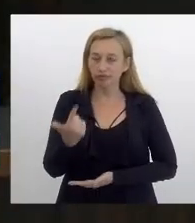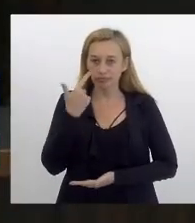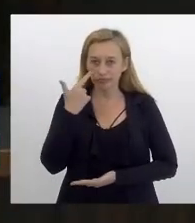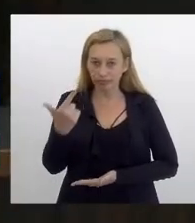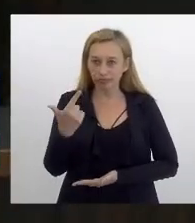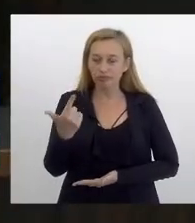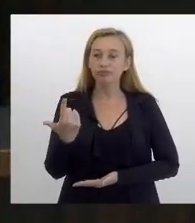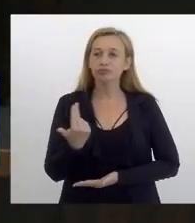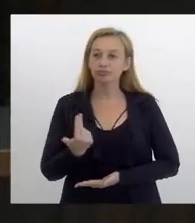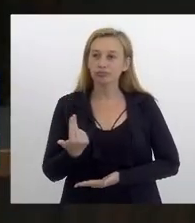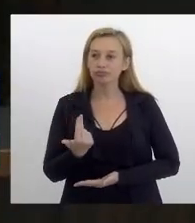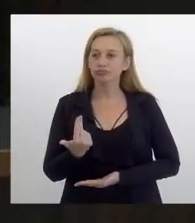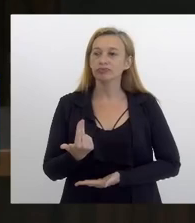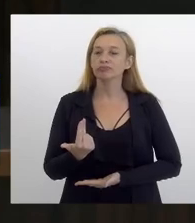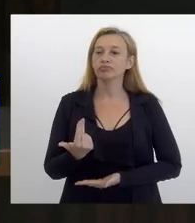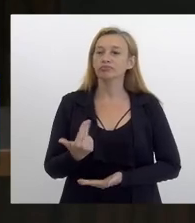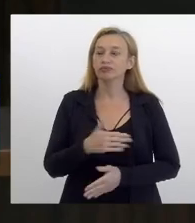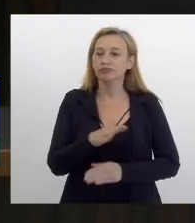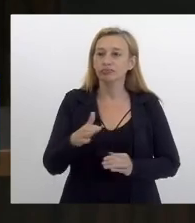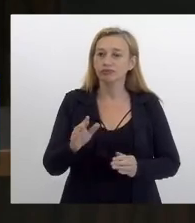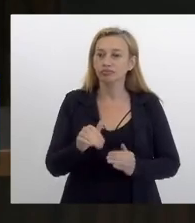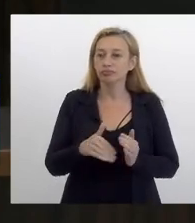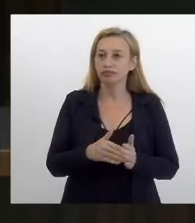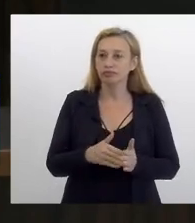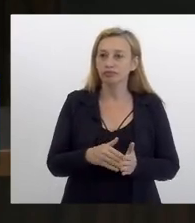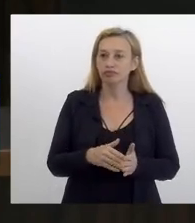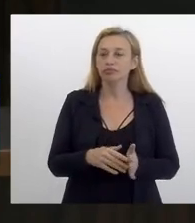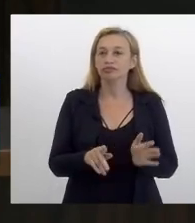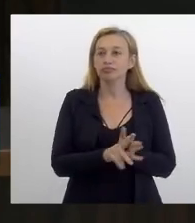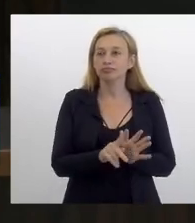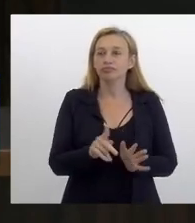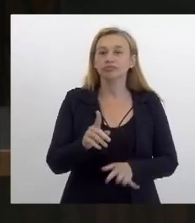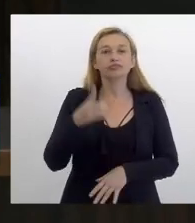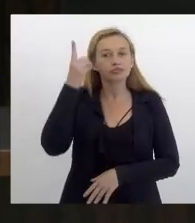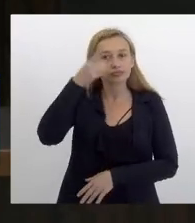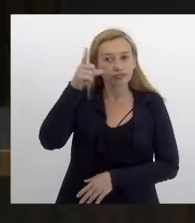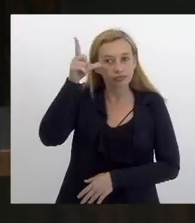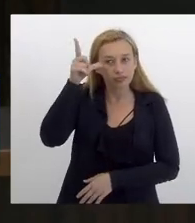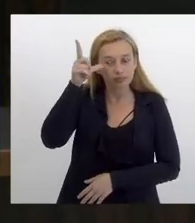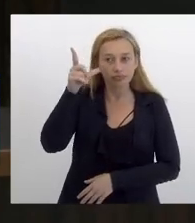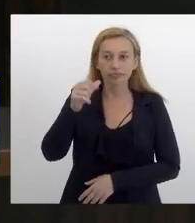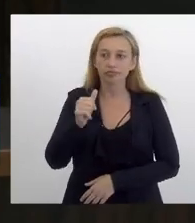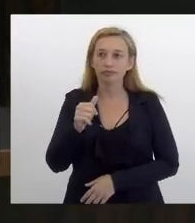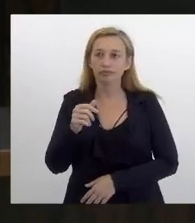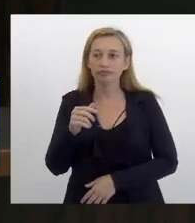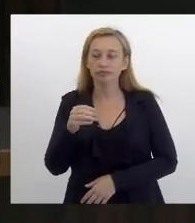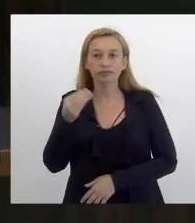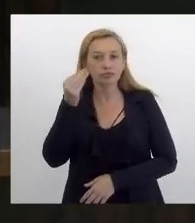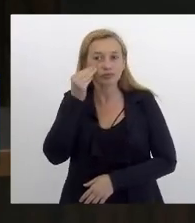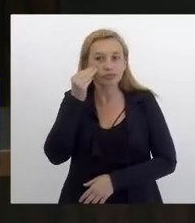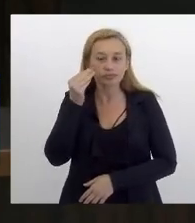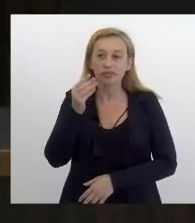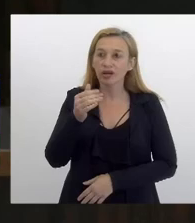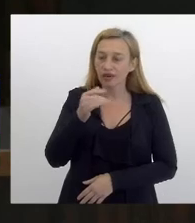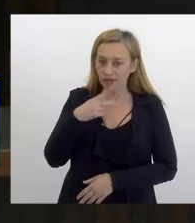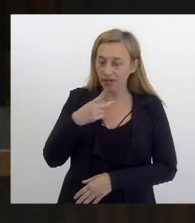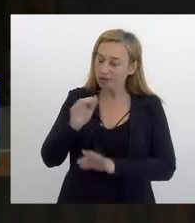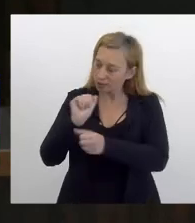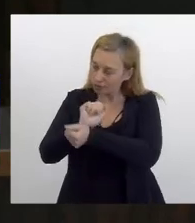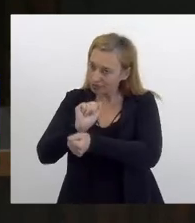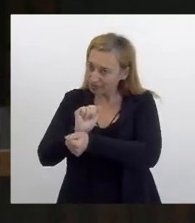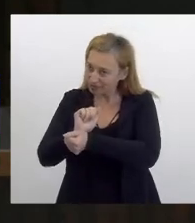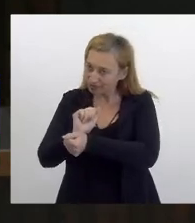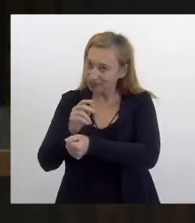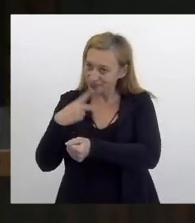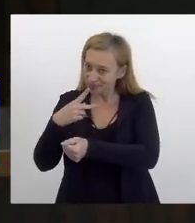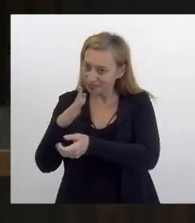escolher a qual a autoria do projeto. Deputada Lucinha, deputada Mônica. Não, declaração. Declaração. Vamos deixar a declaração